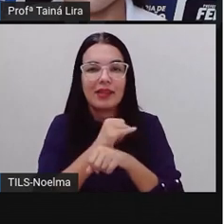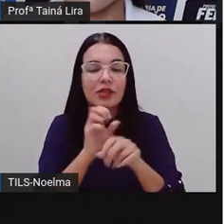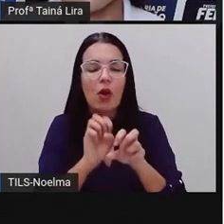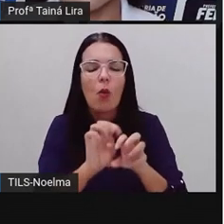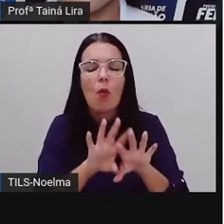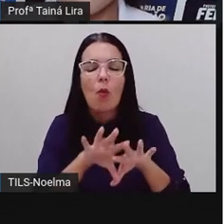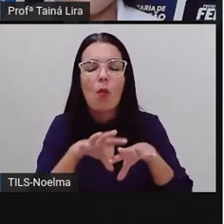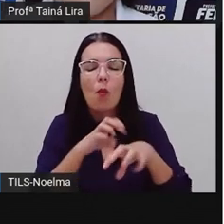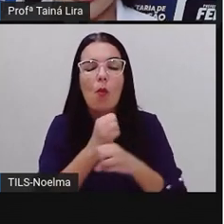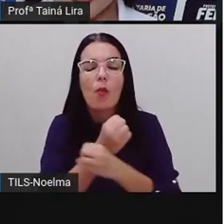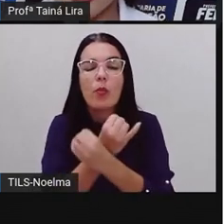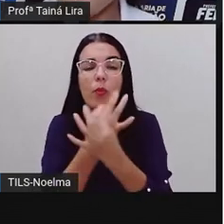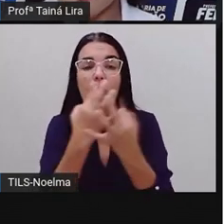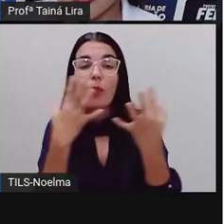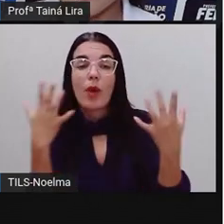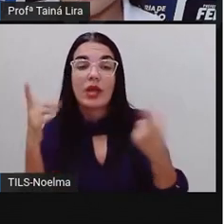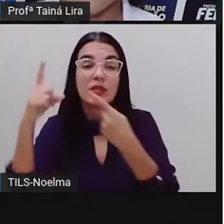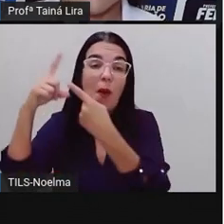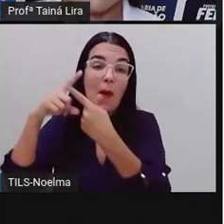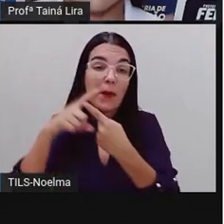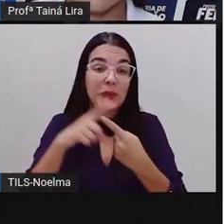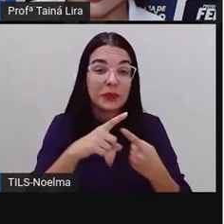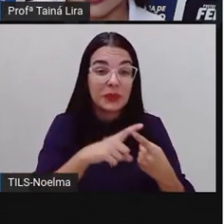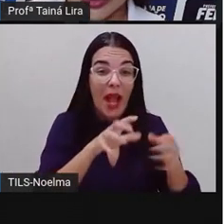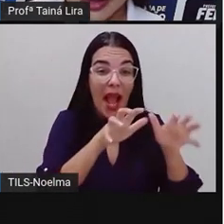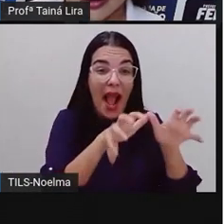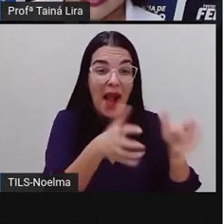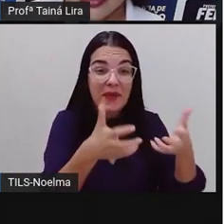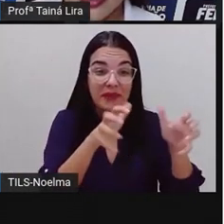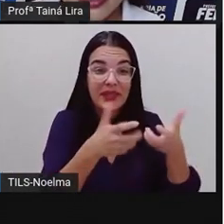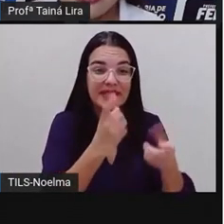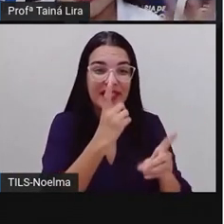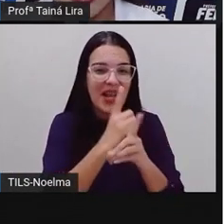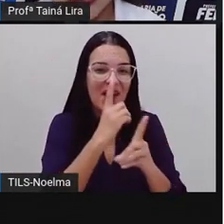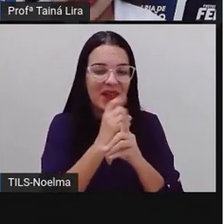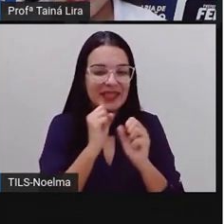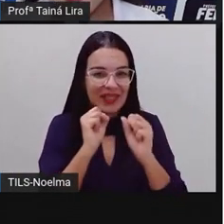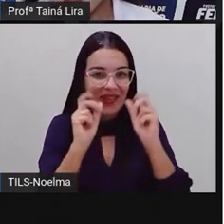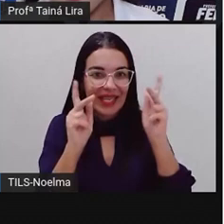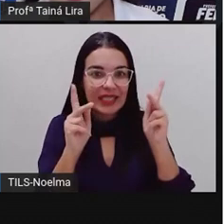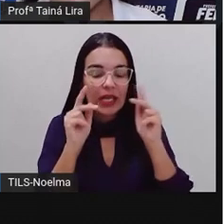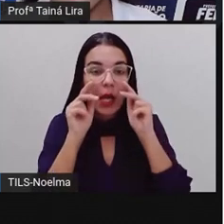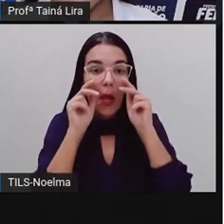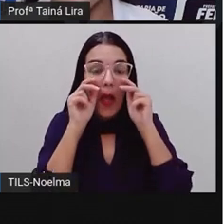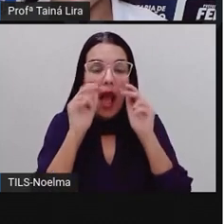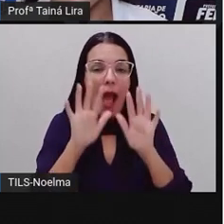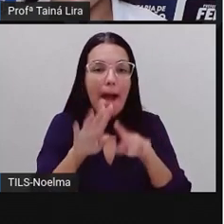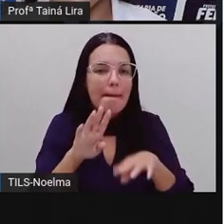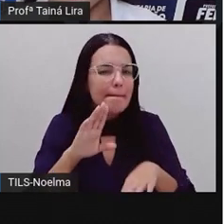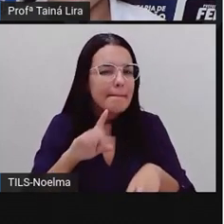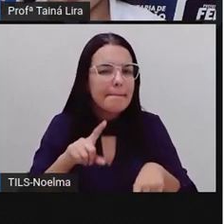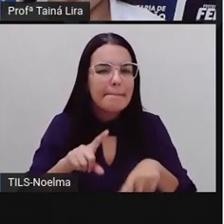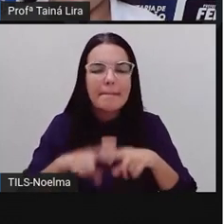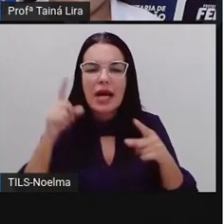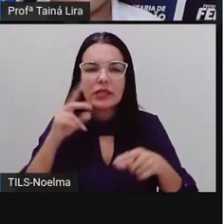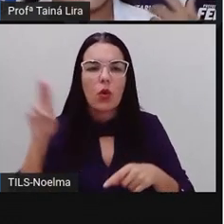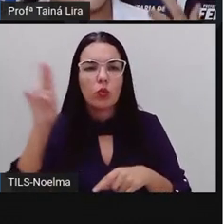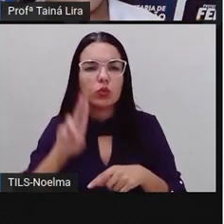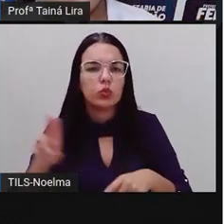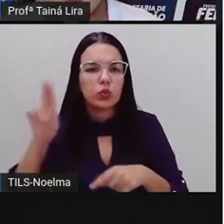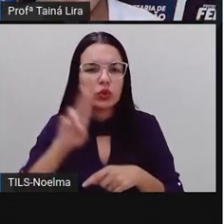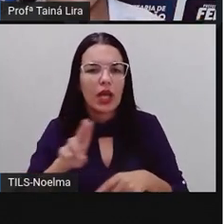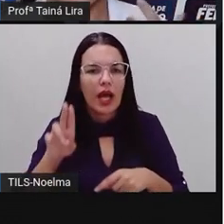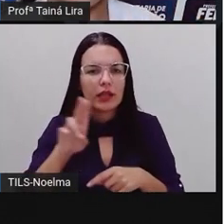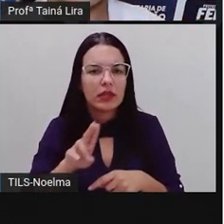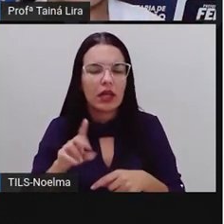quais são as espécies aí de alface que nós podemos encontrar, tá? Embora a mais comum seja aí a alface